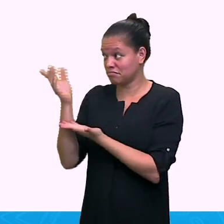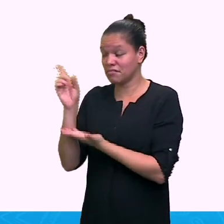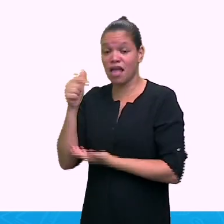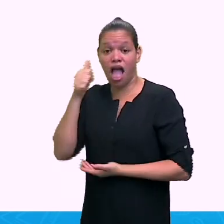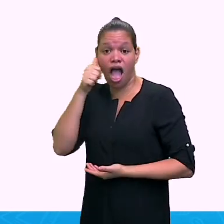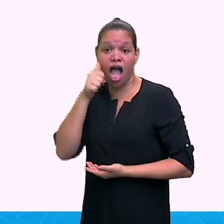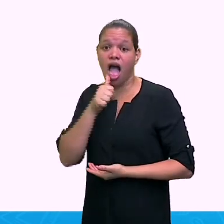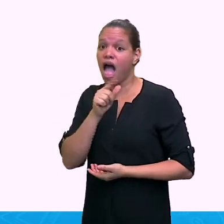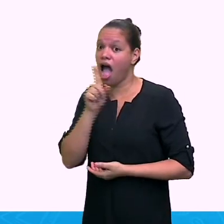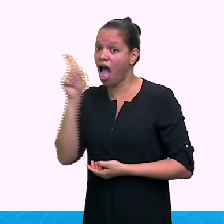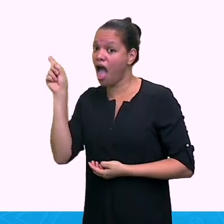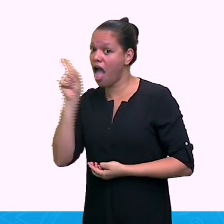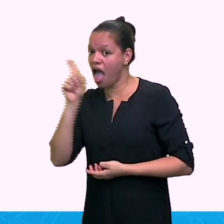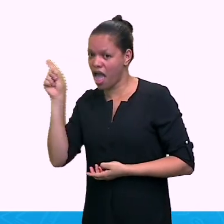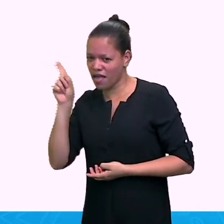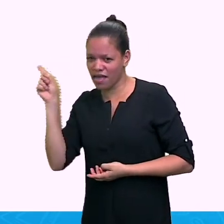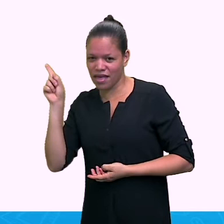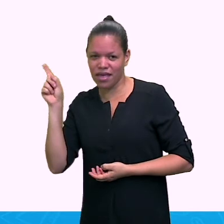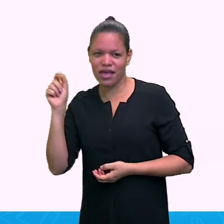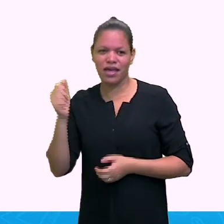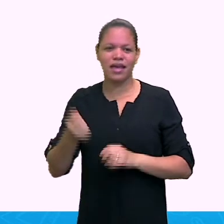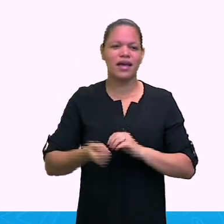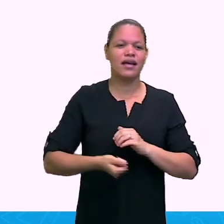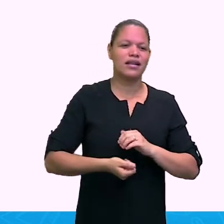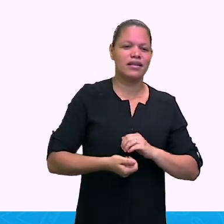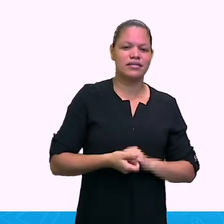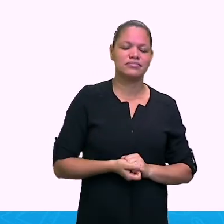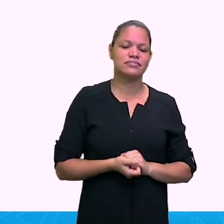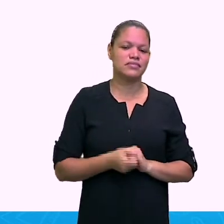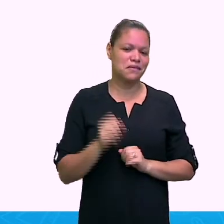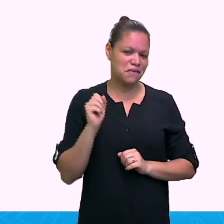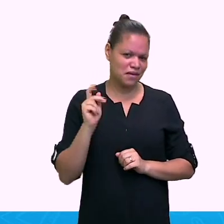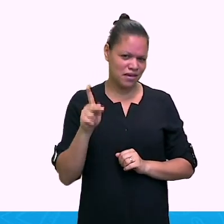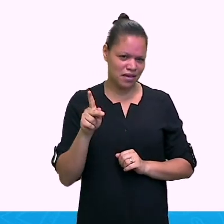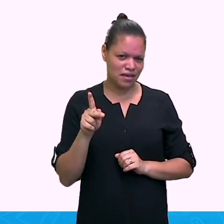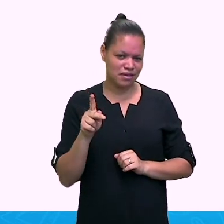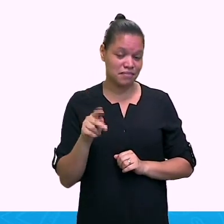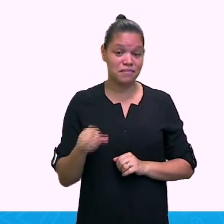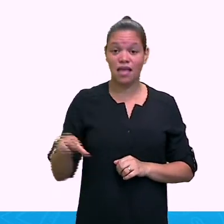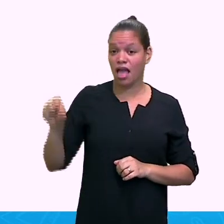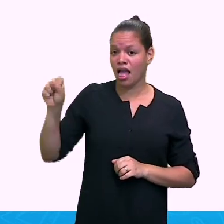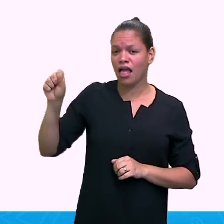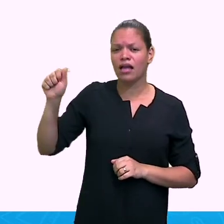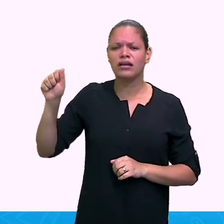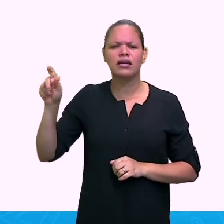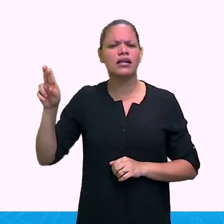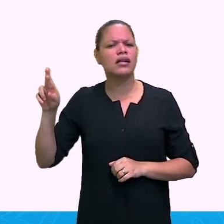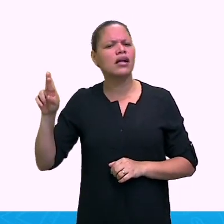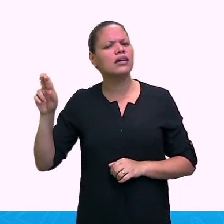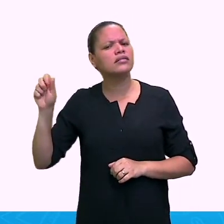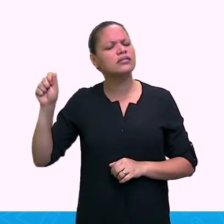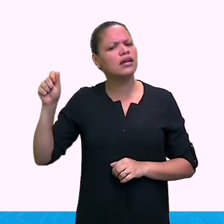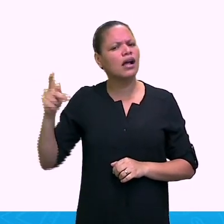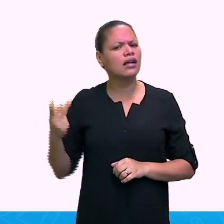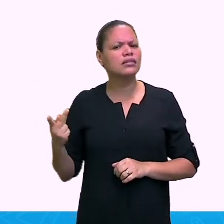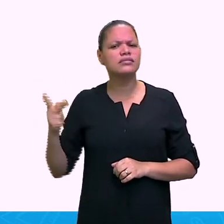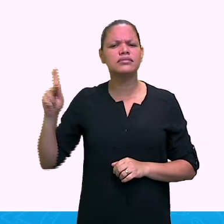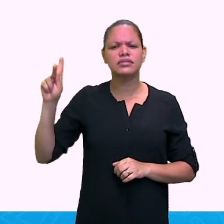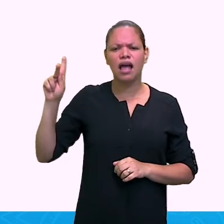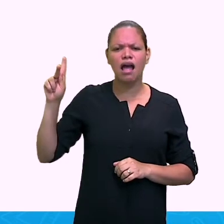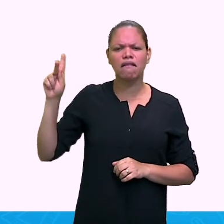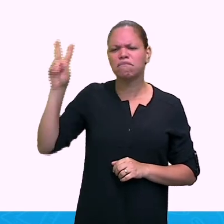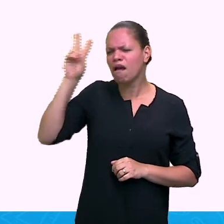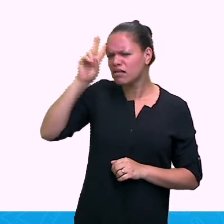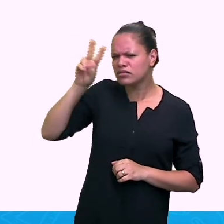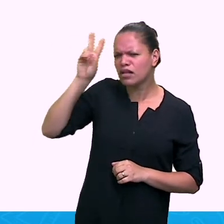E dela, nós falaremos her. Ok? Então, a Sarah foi lá e foi fazer a biografia dela. Então, ela falou